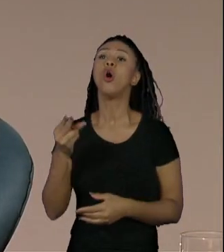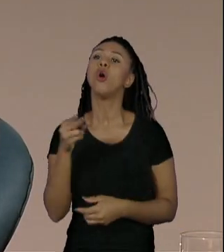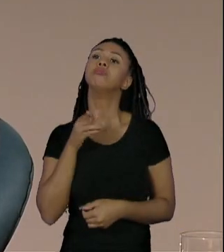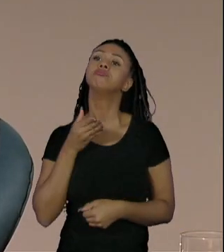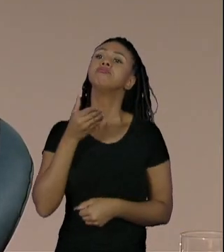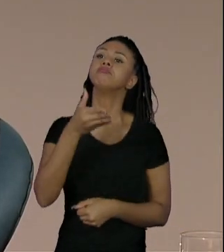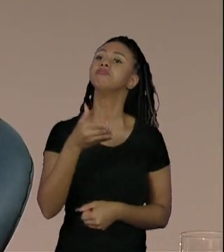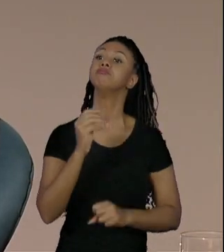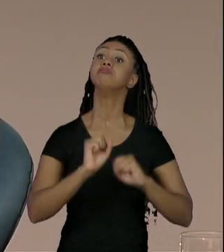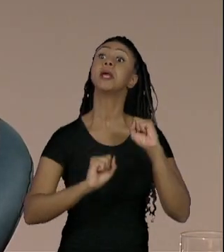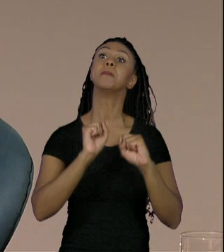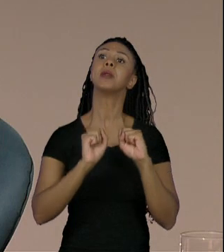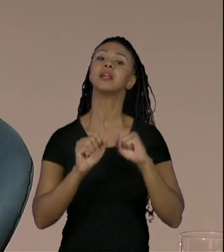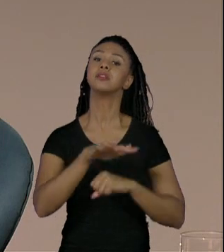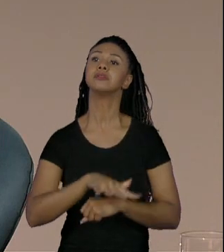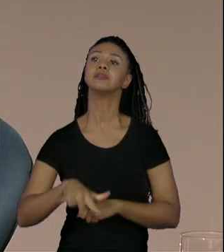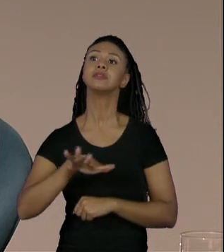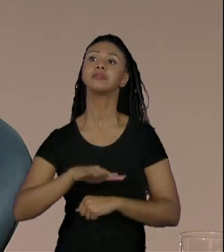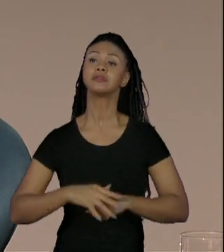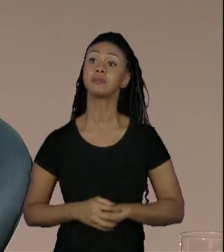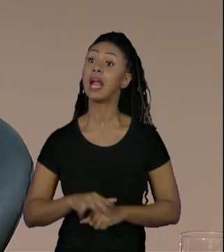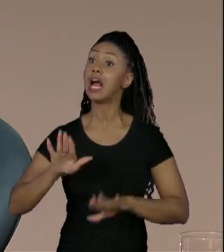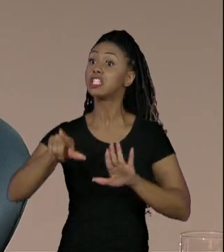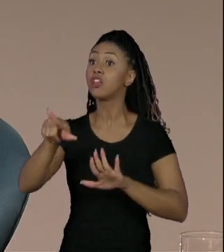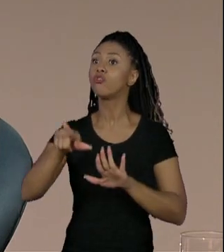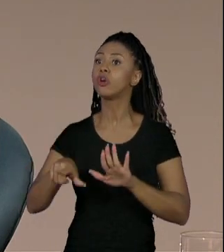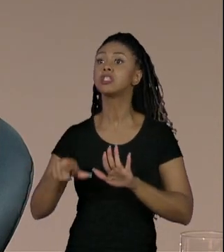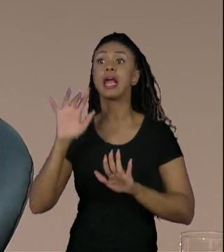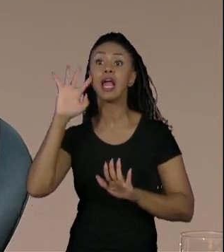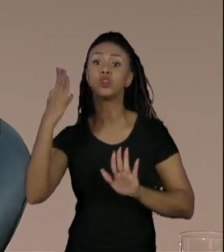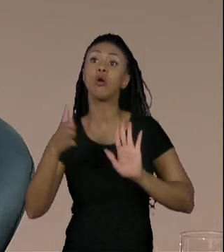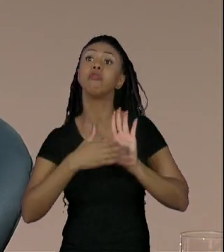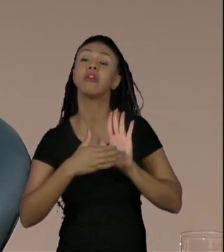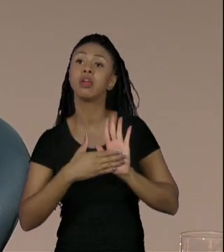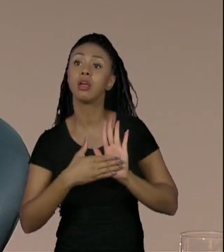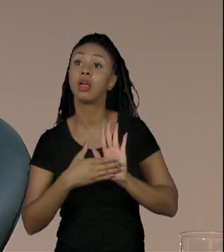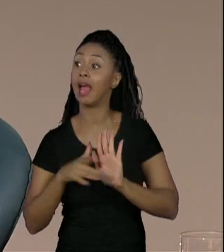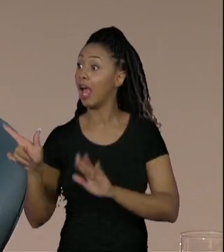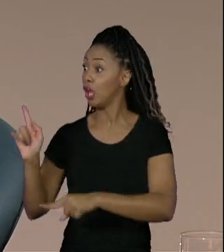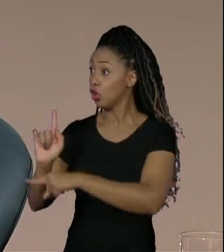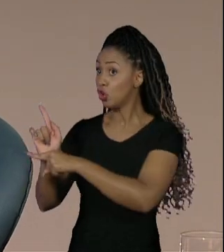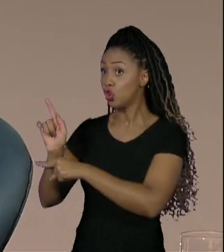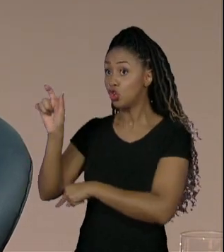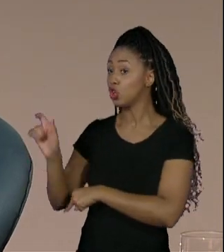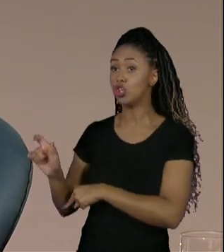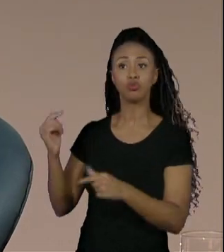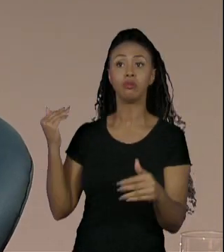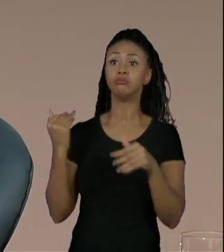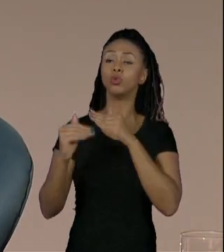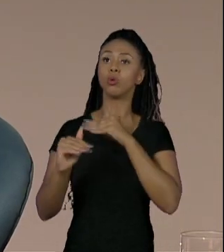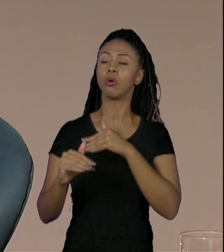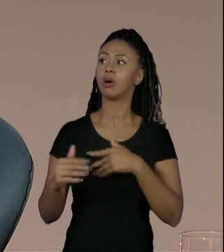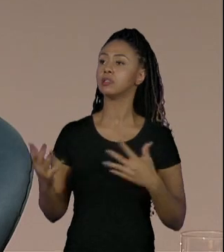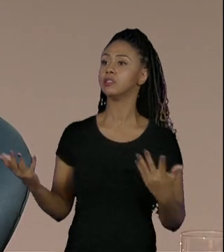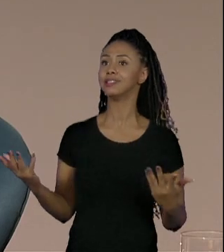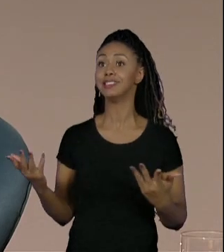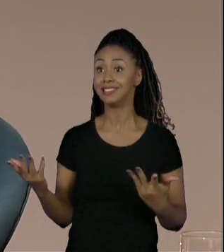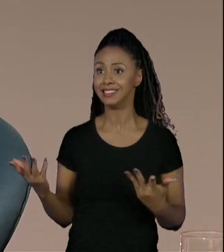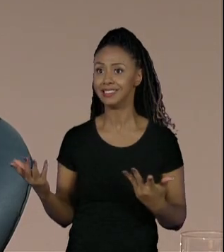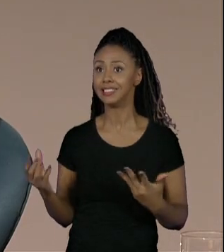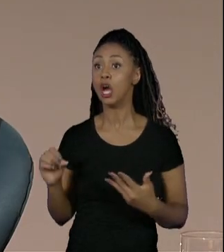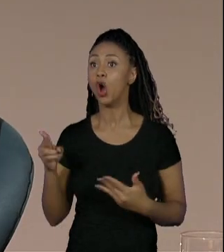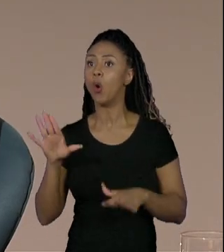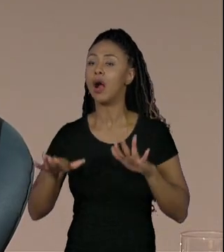contexto em que você talvez proponha uma solução para um problema que o gestor discorde ou que você tenha alguns